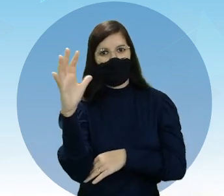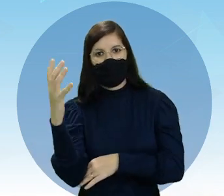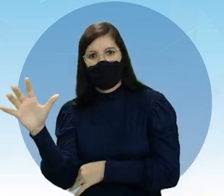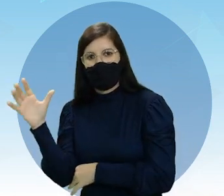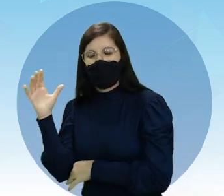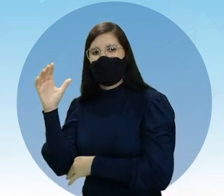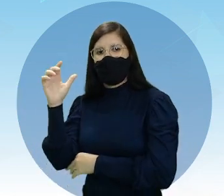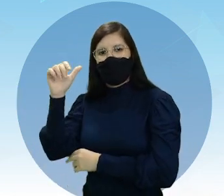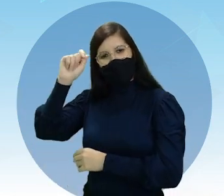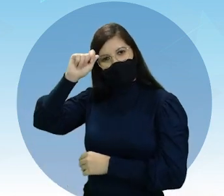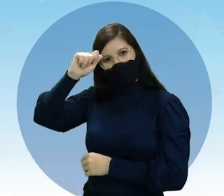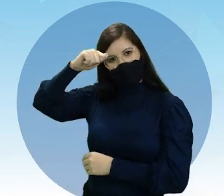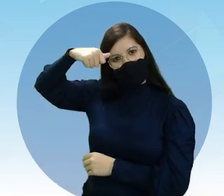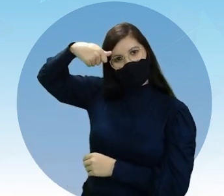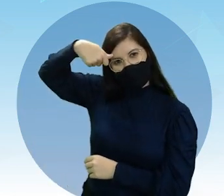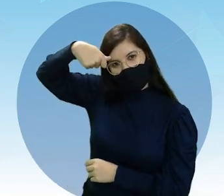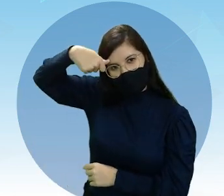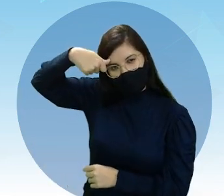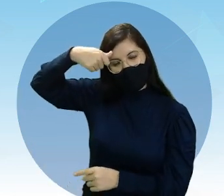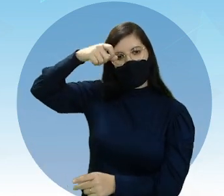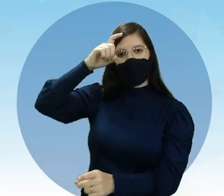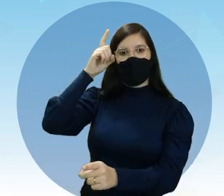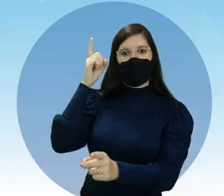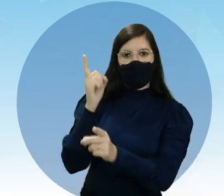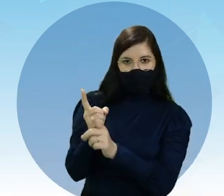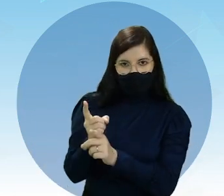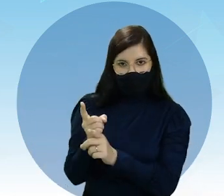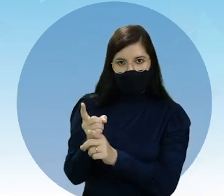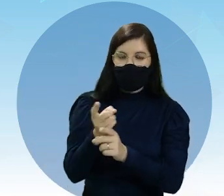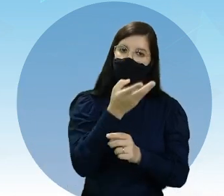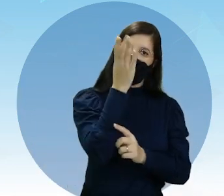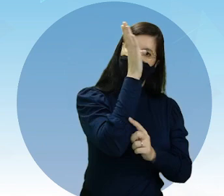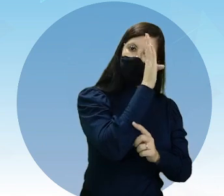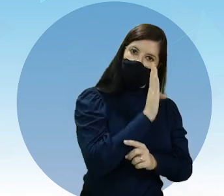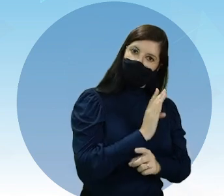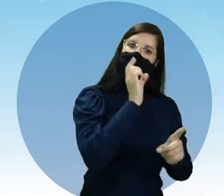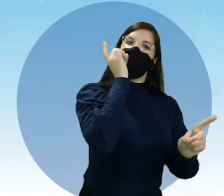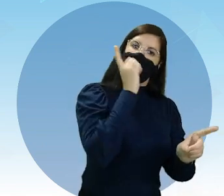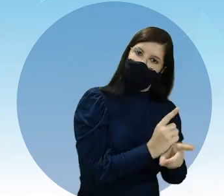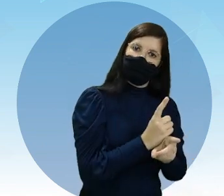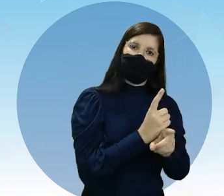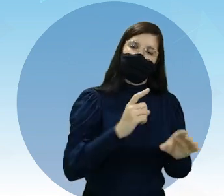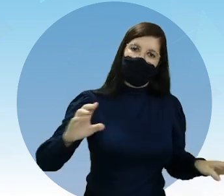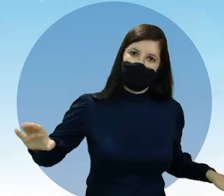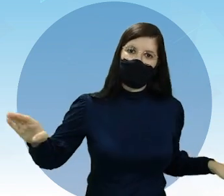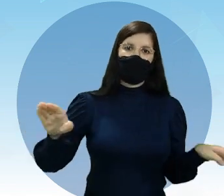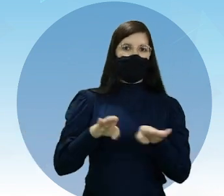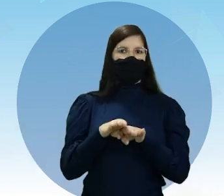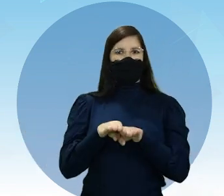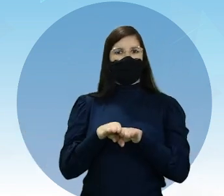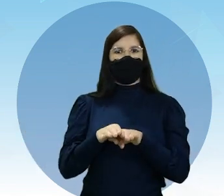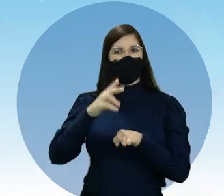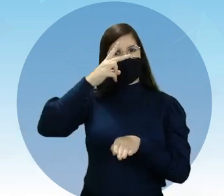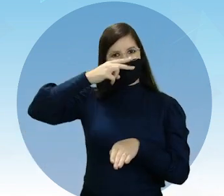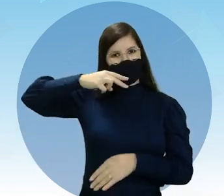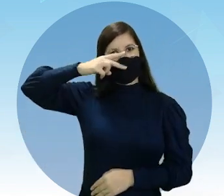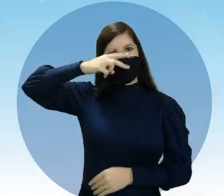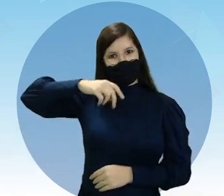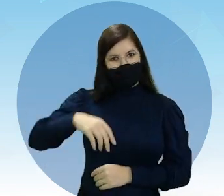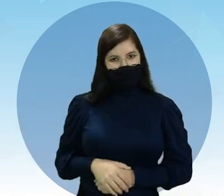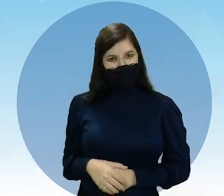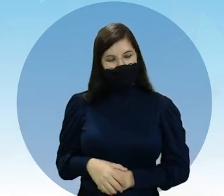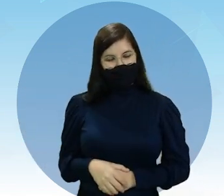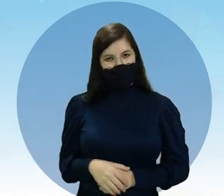fóssil, ela se encontrava tanto na África como também no Brasil, onde os locais de